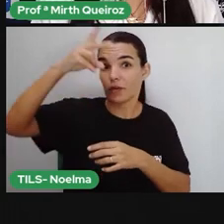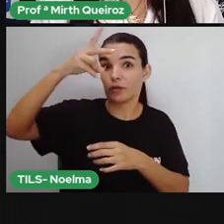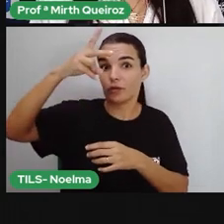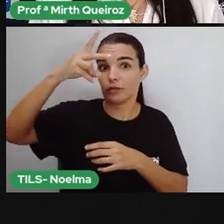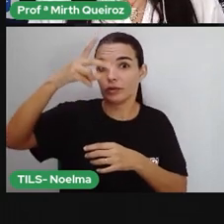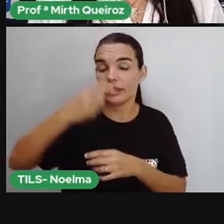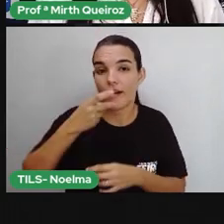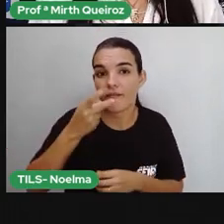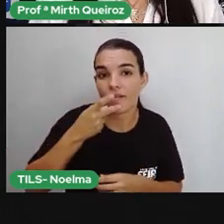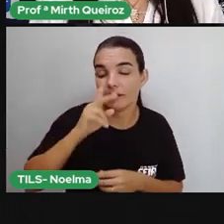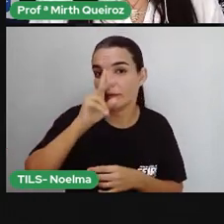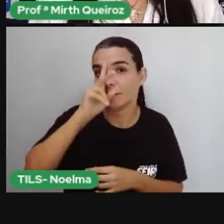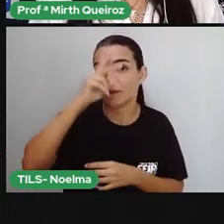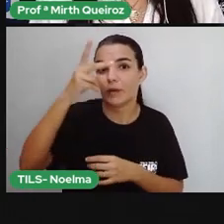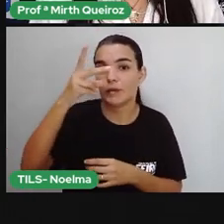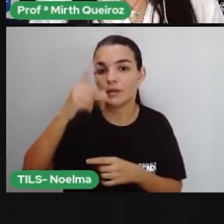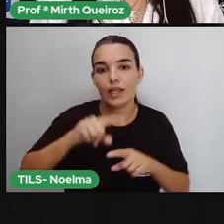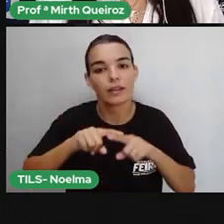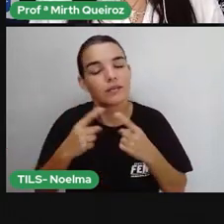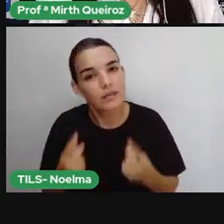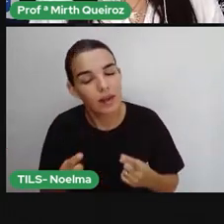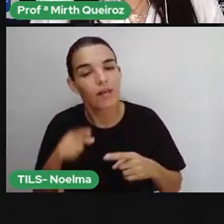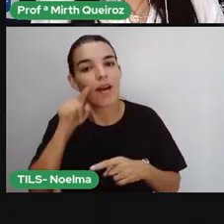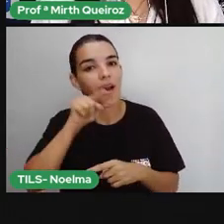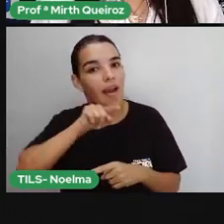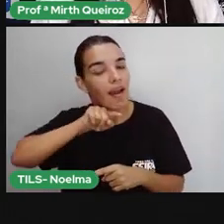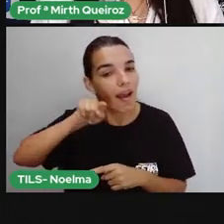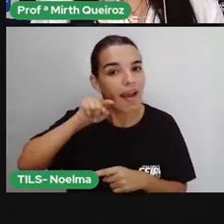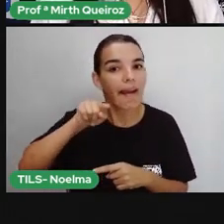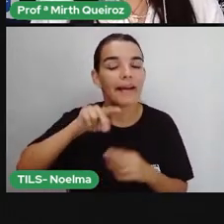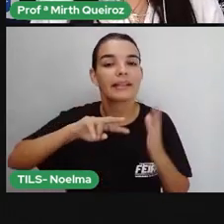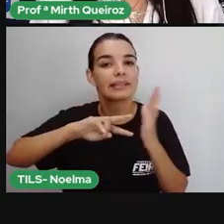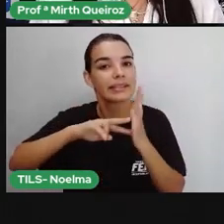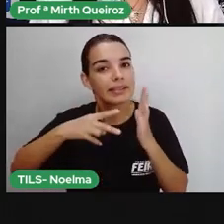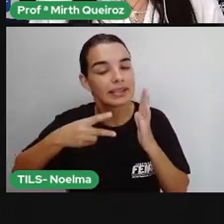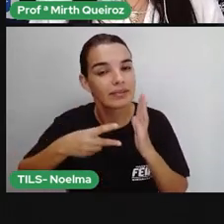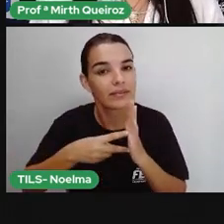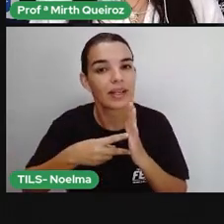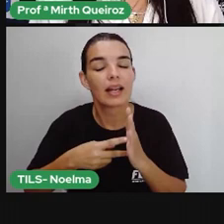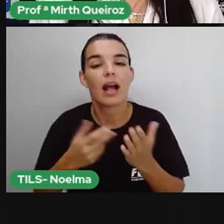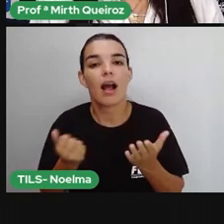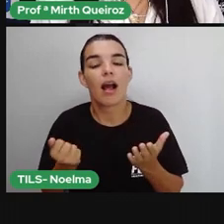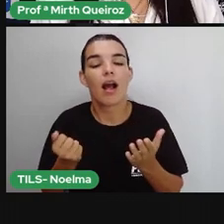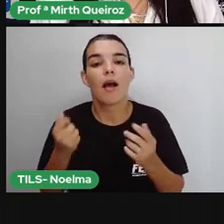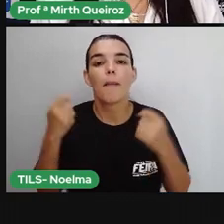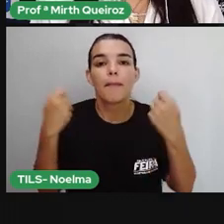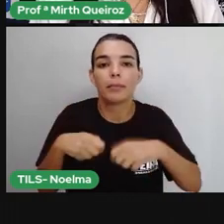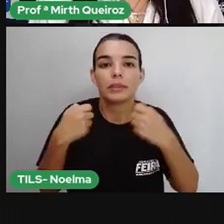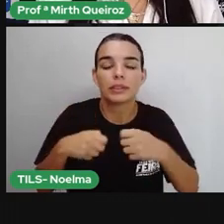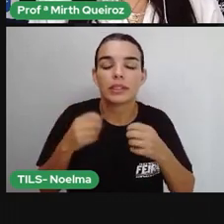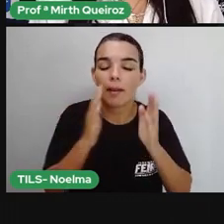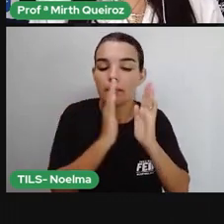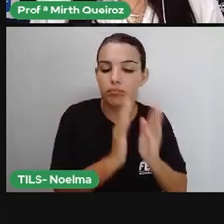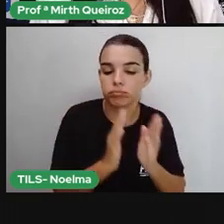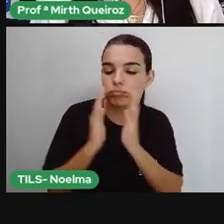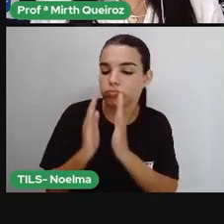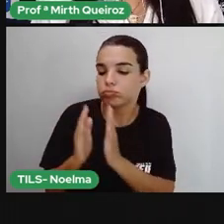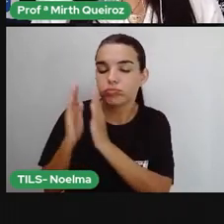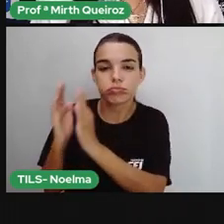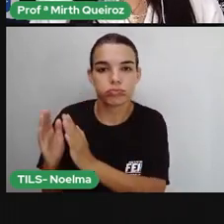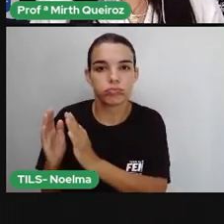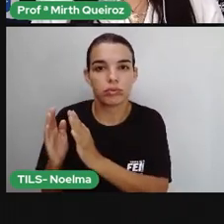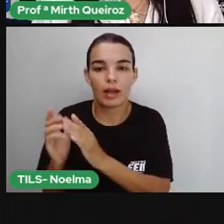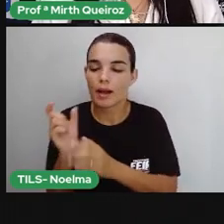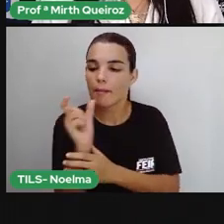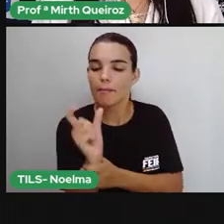forte e essa sílaba ela pode ser classificada de acordo com a posição que ela ocupa